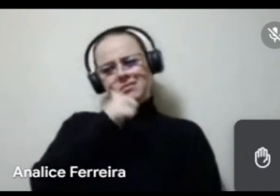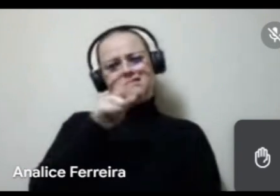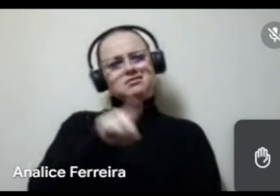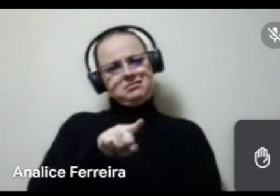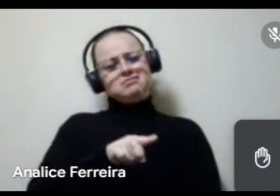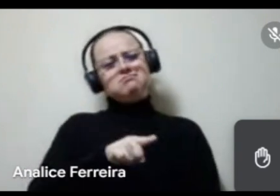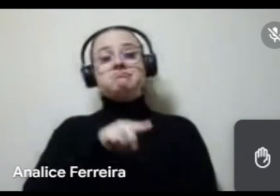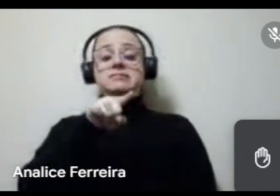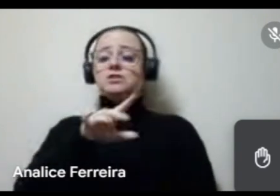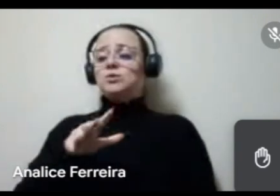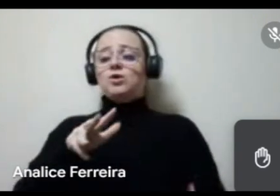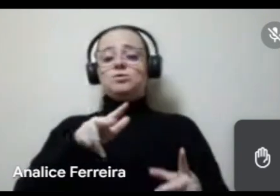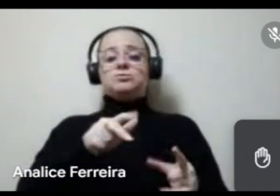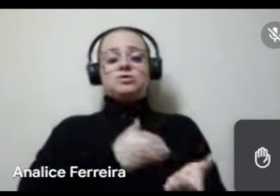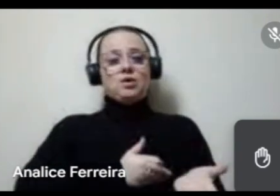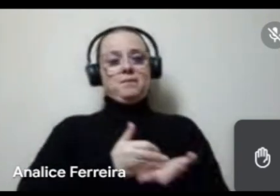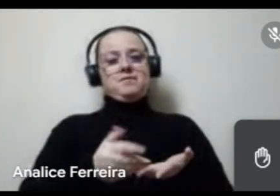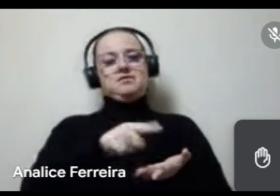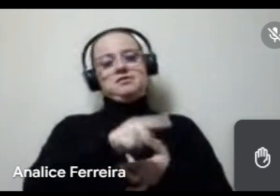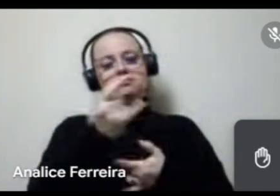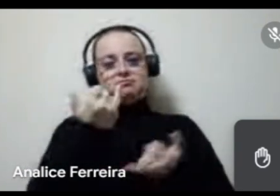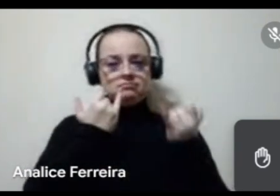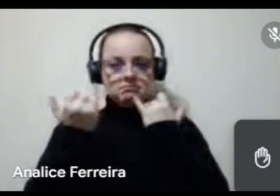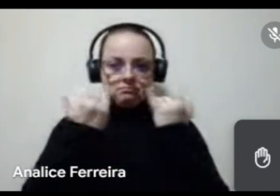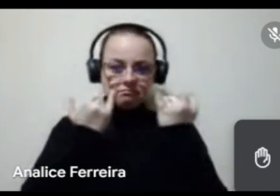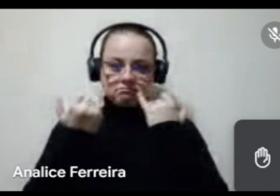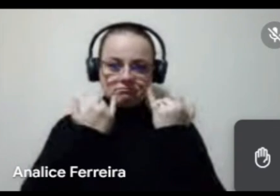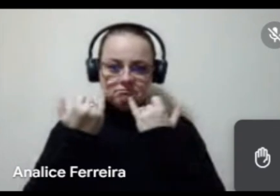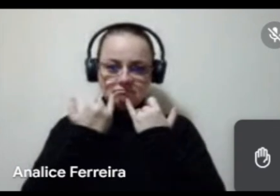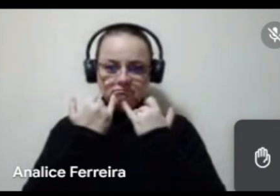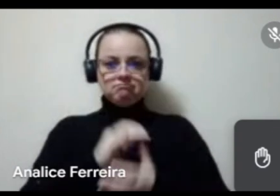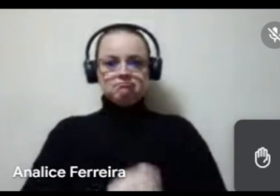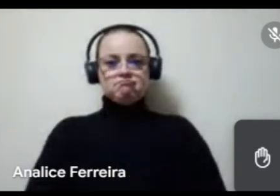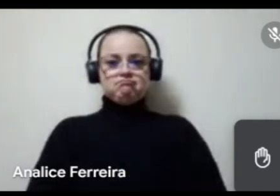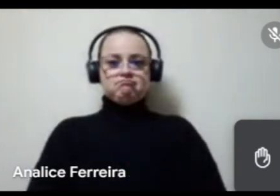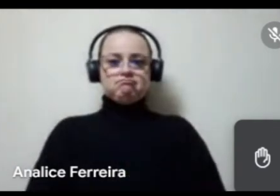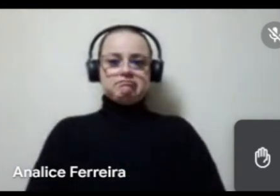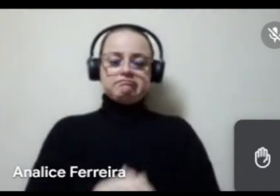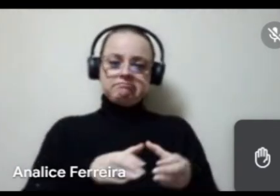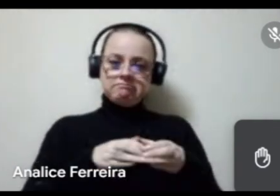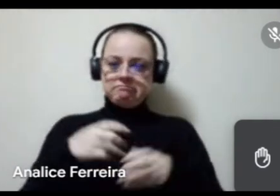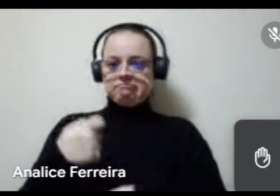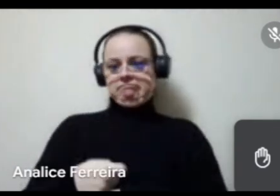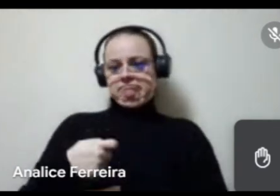isso foi tudo a partir das escutas, a partir das necessidades dos grupos, né?